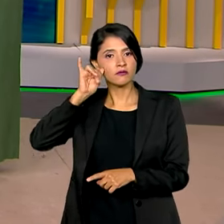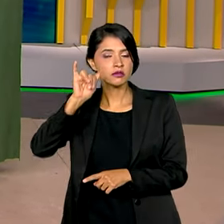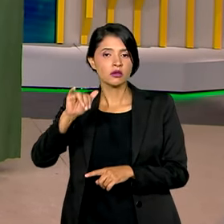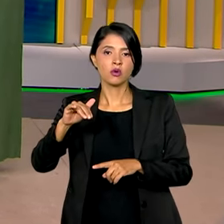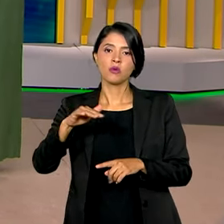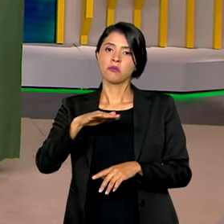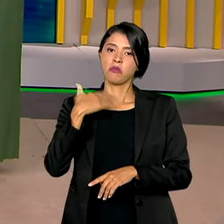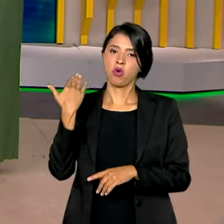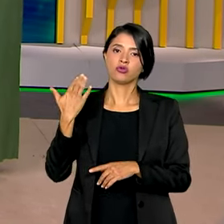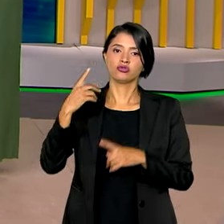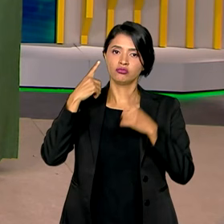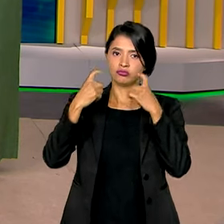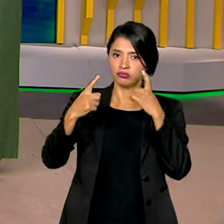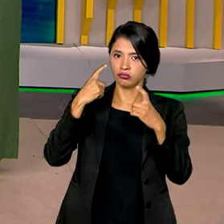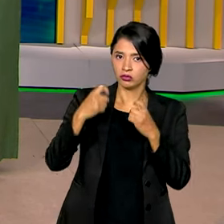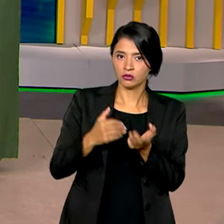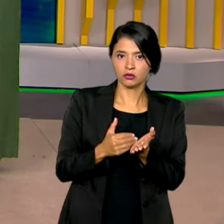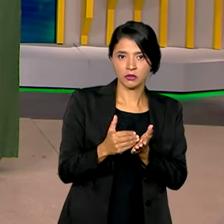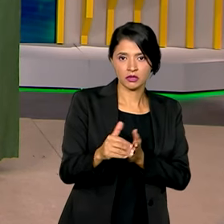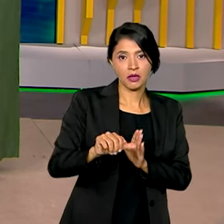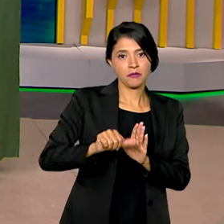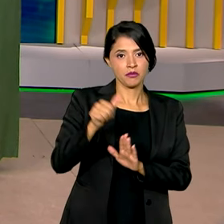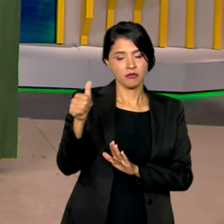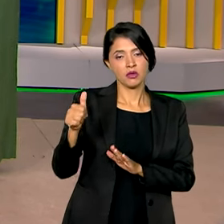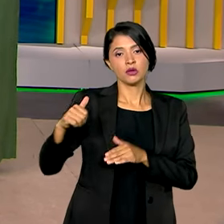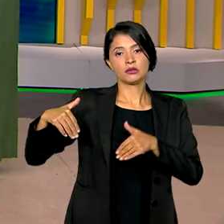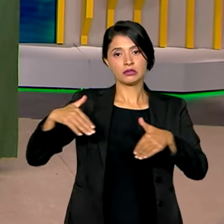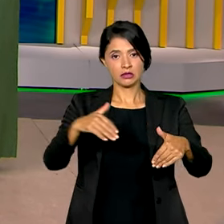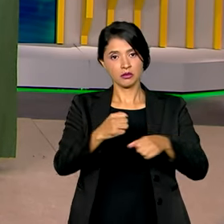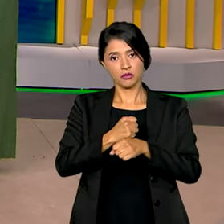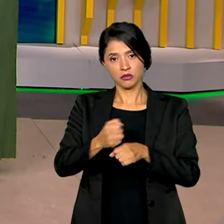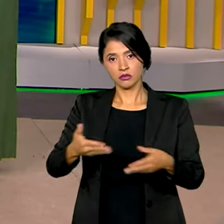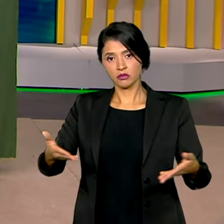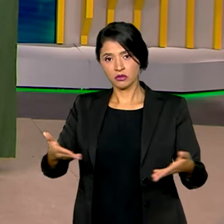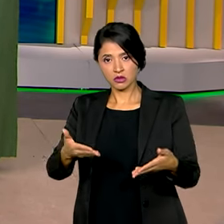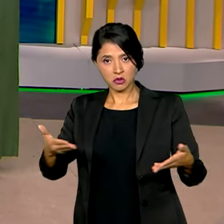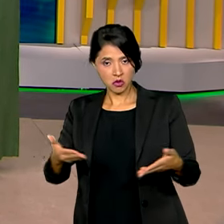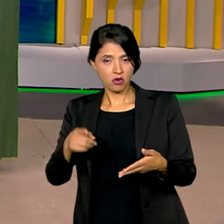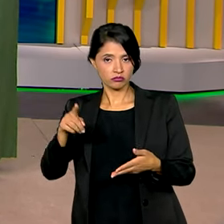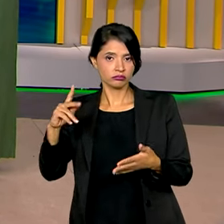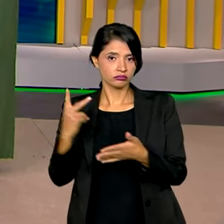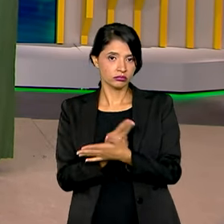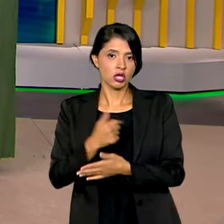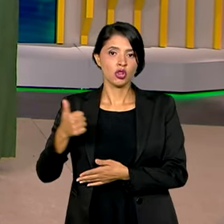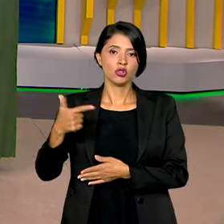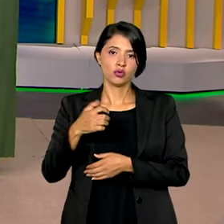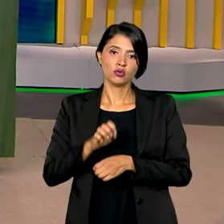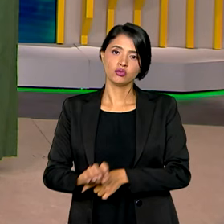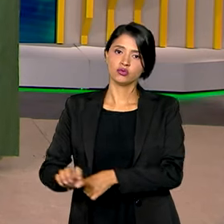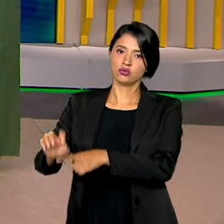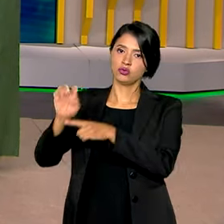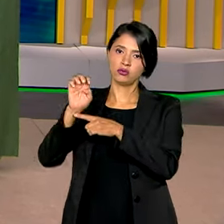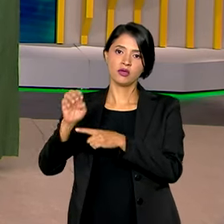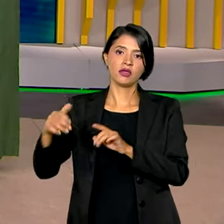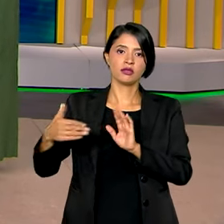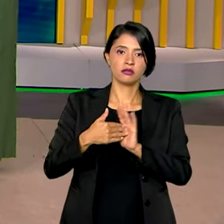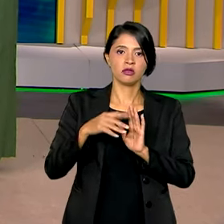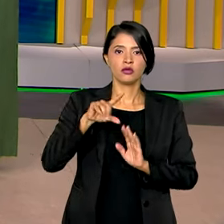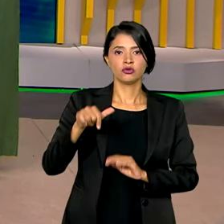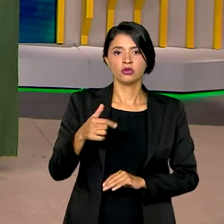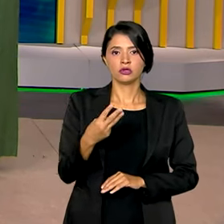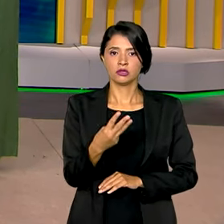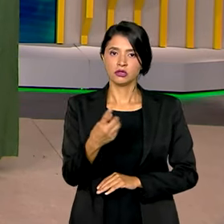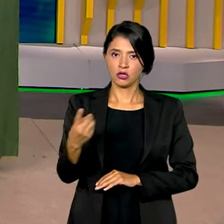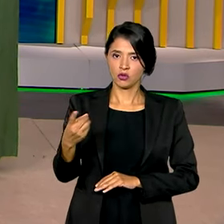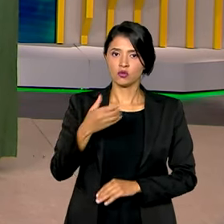mortes violentas. Iniciada em 1º de setembro deste ano, a ação ocorre em 12 estados e vai até o dia 31